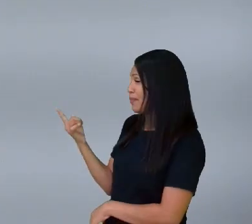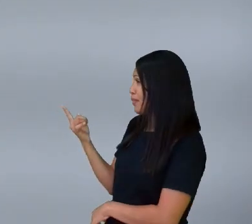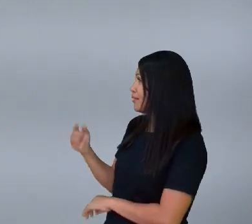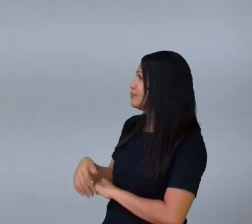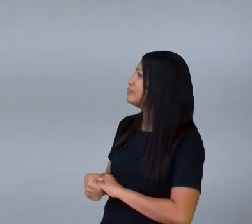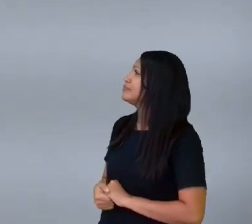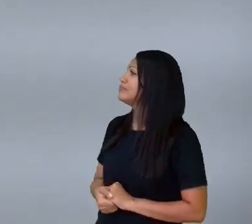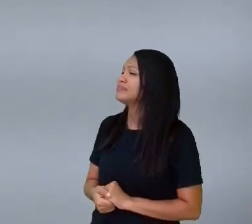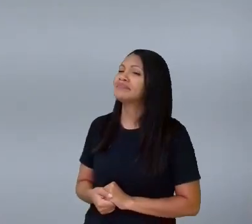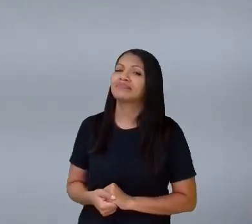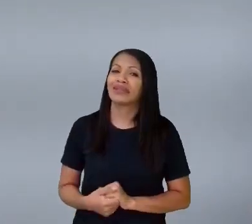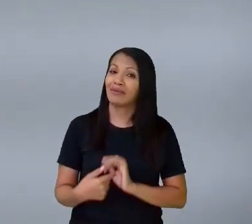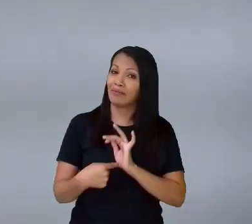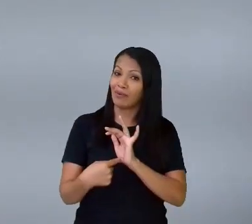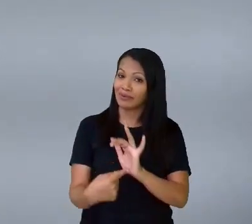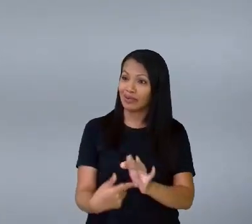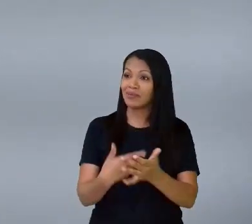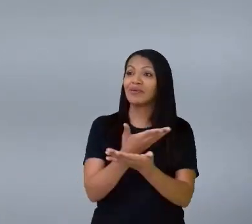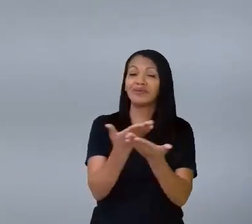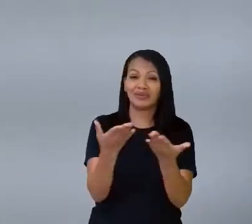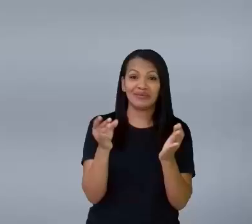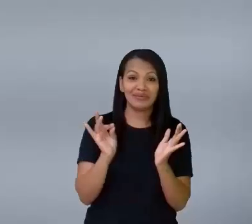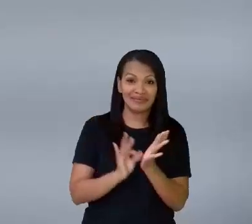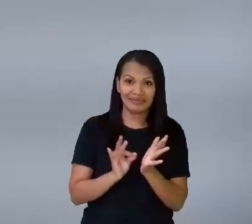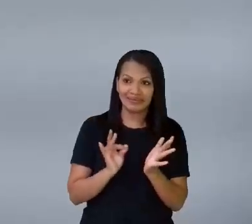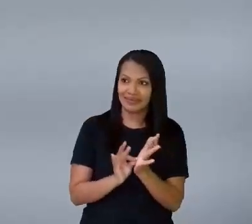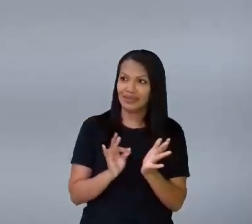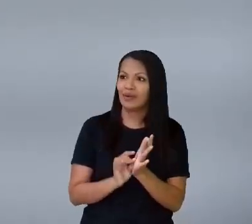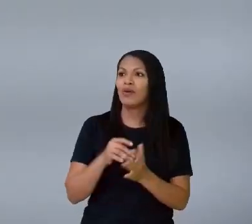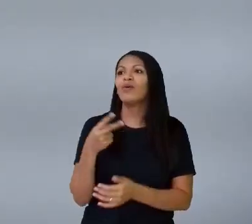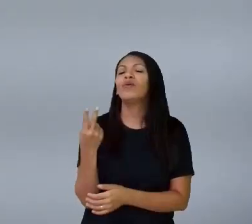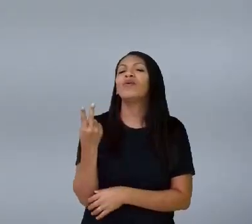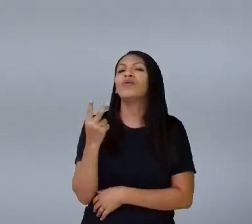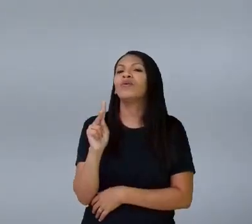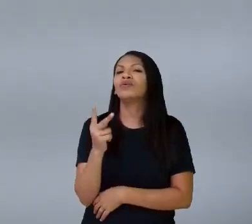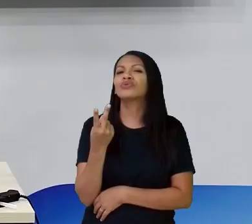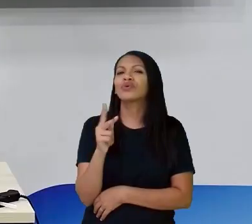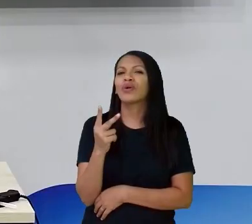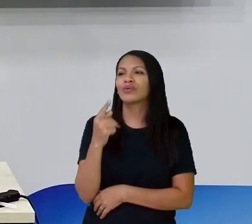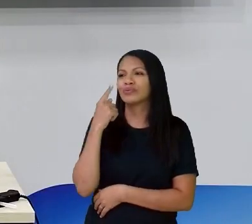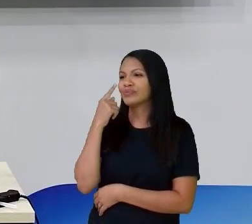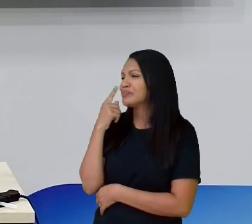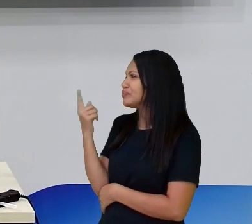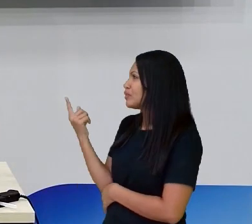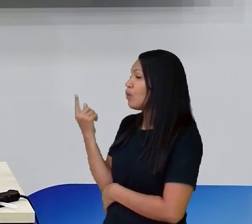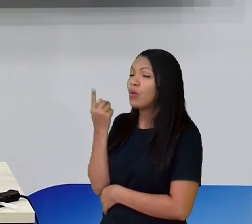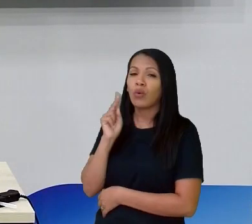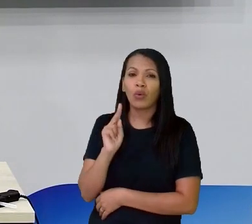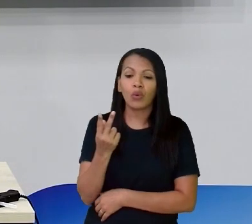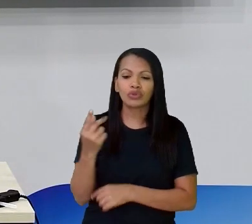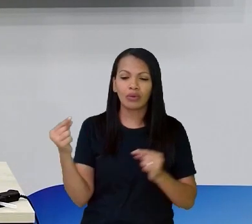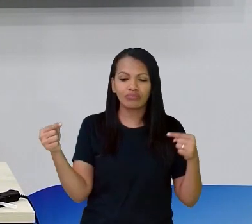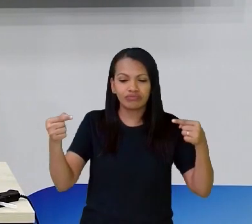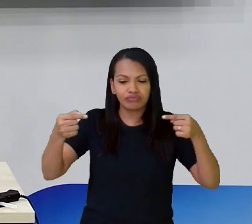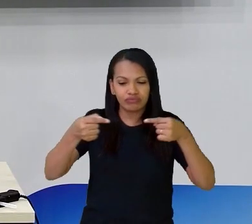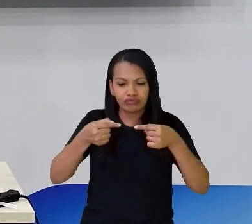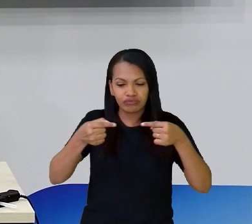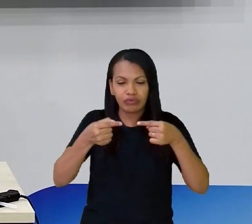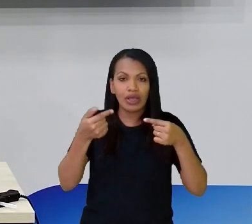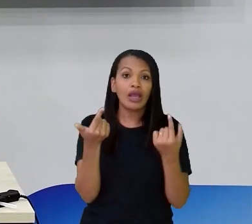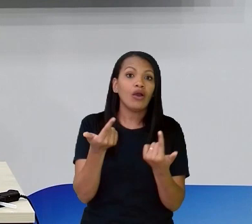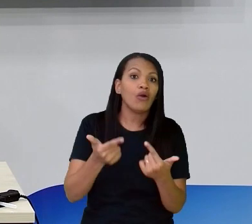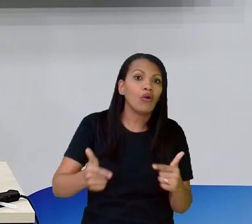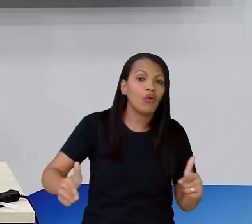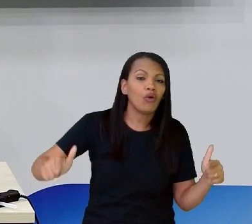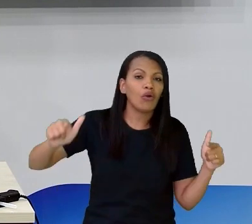Vai mostrar pra vocês Aqueles dois furinhos Que eu fiz aqui É justamente Pra você pegar Uma outra